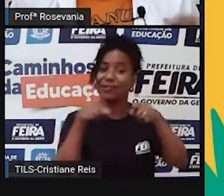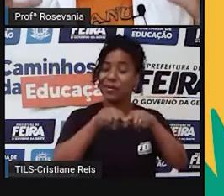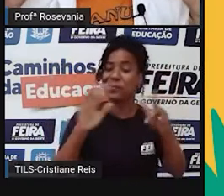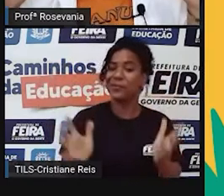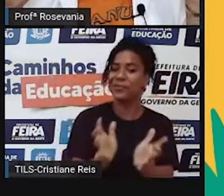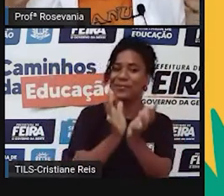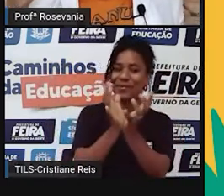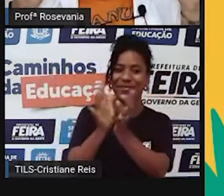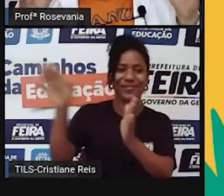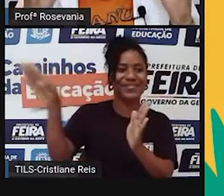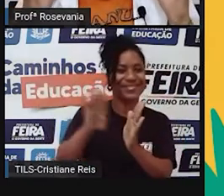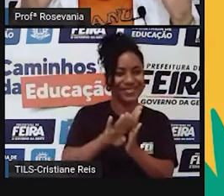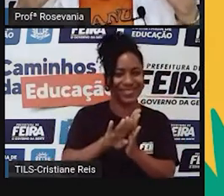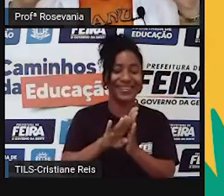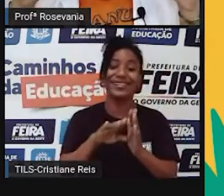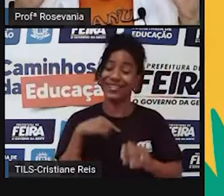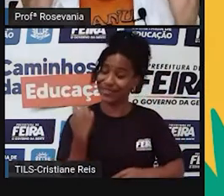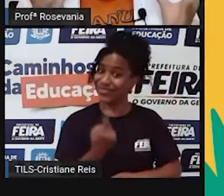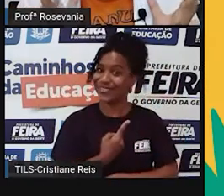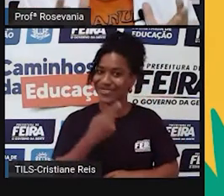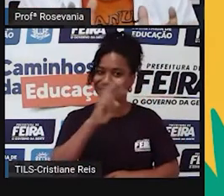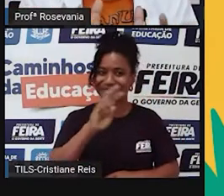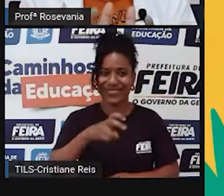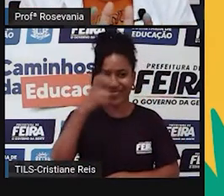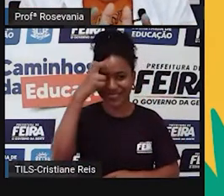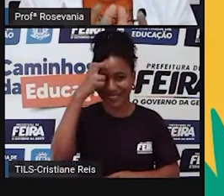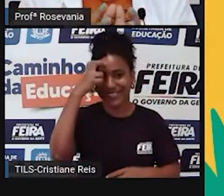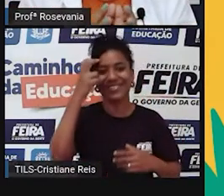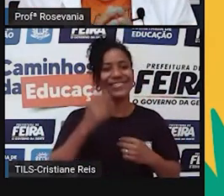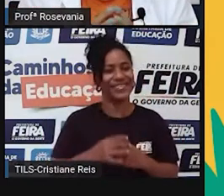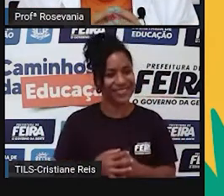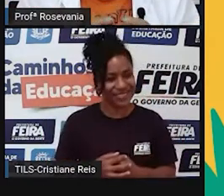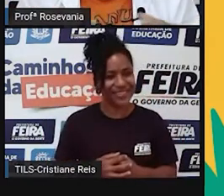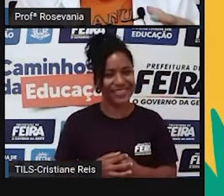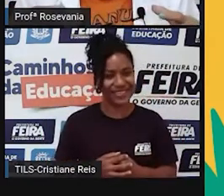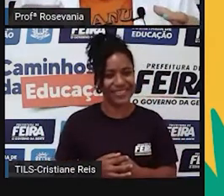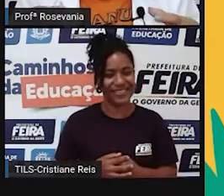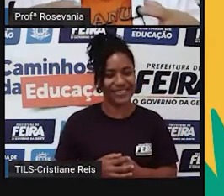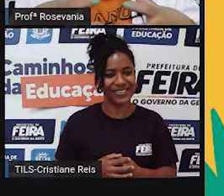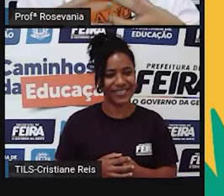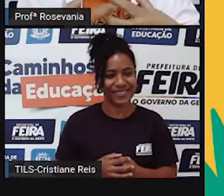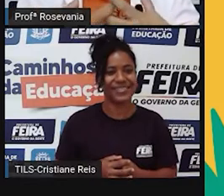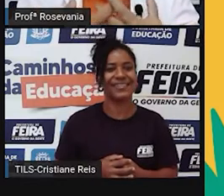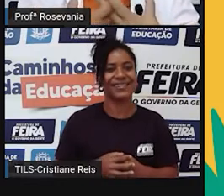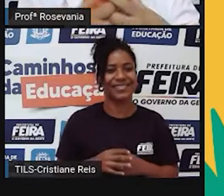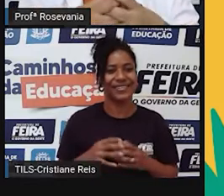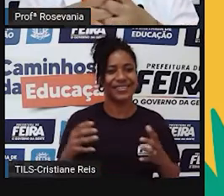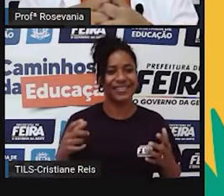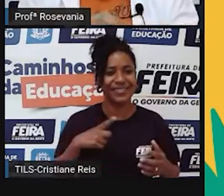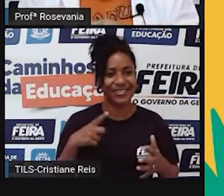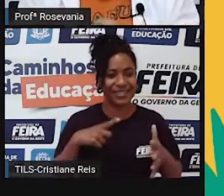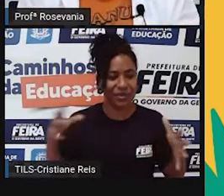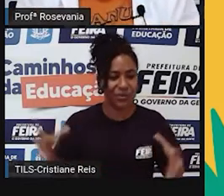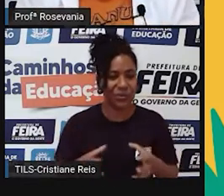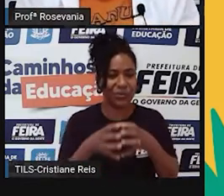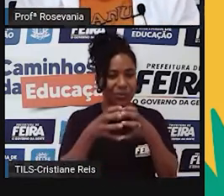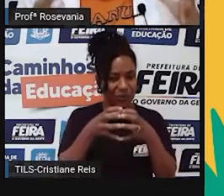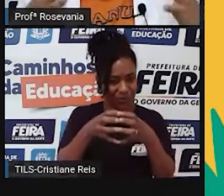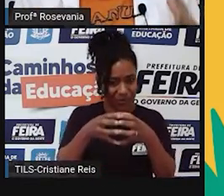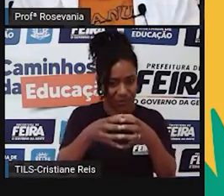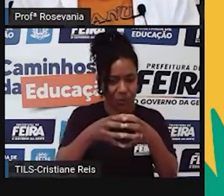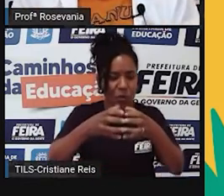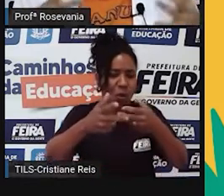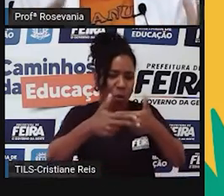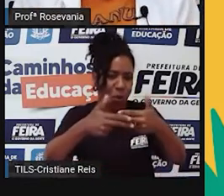história. Então, a nossa cultura, ela é quase que, embora dizer assim, né, um complexo emaranhado de coisas